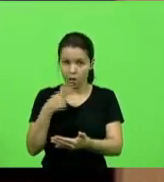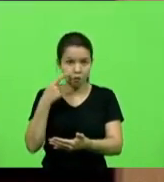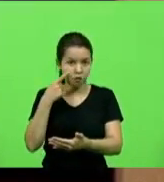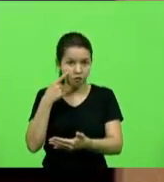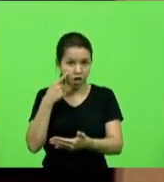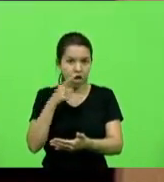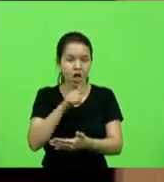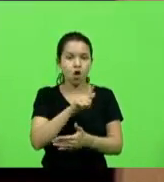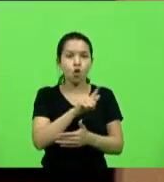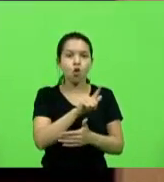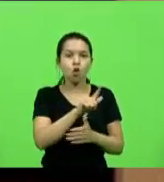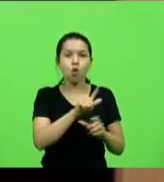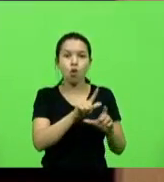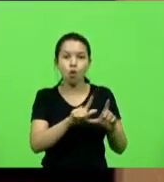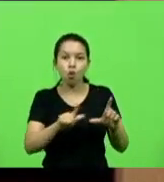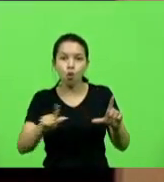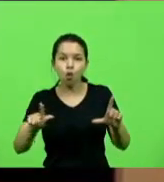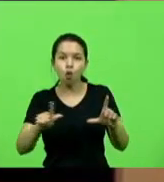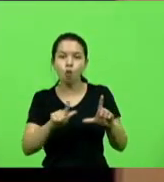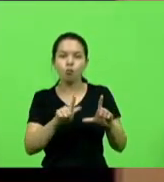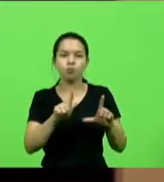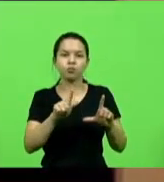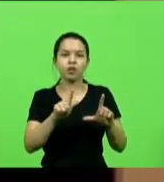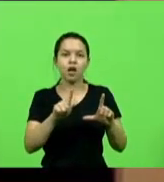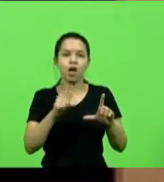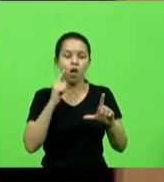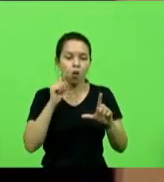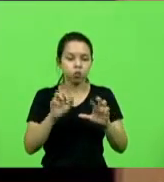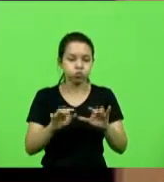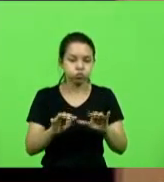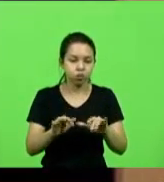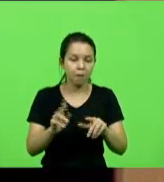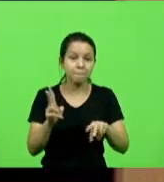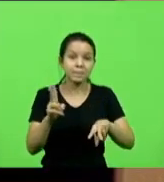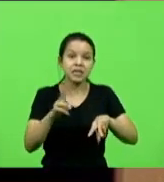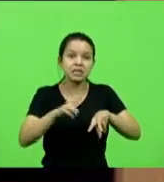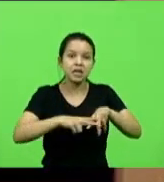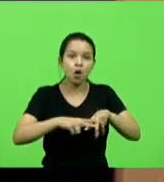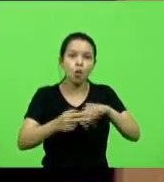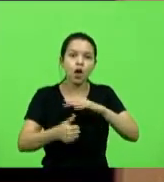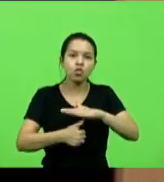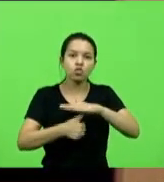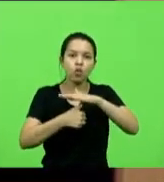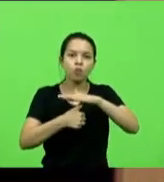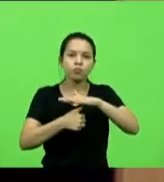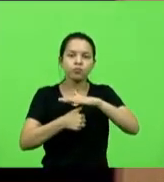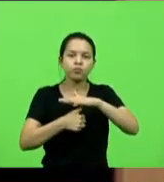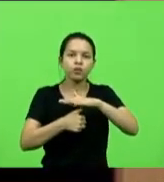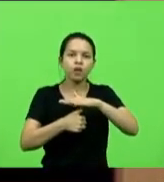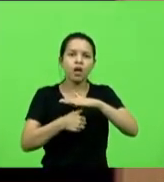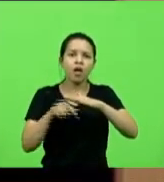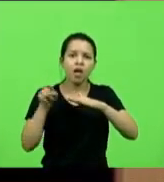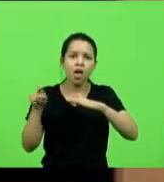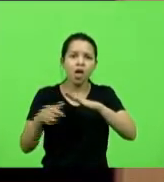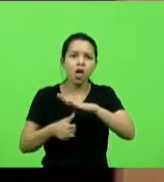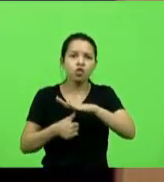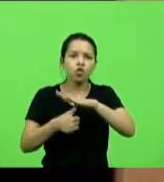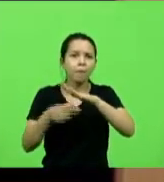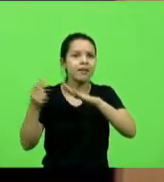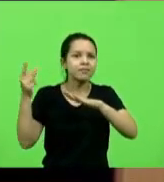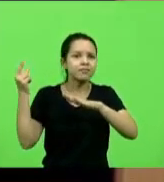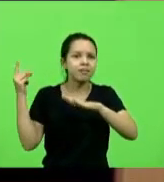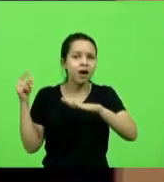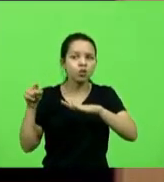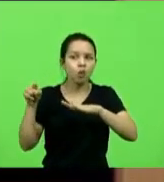o reitor o canselheiro se suicidou por causa da prisão. um homem com